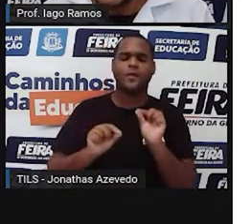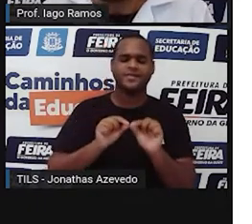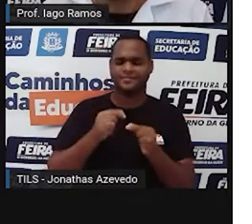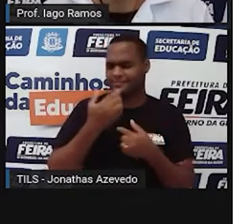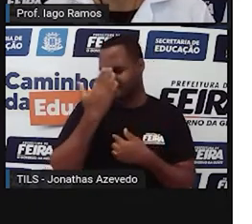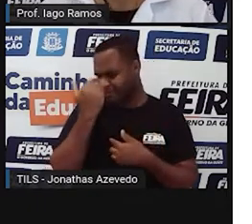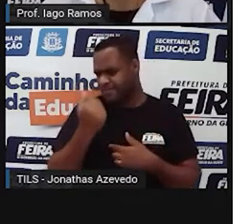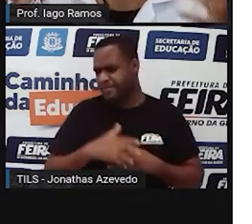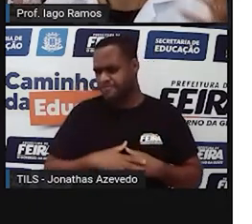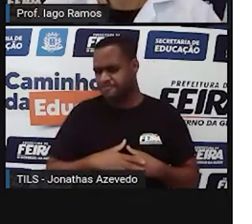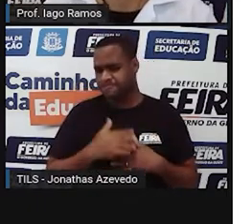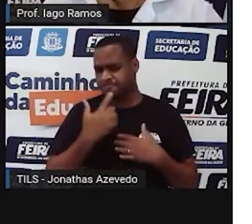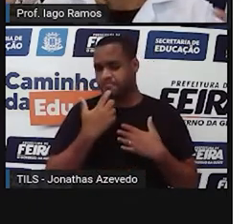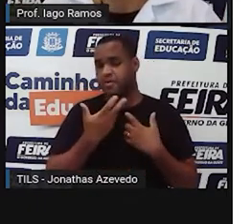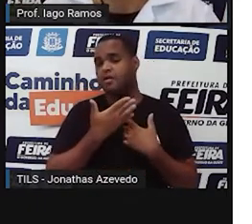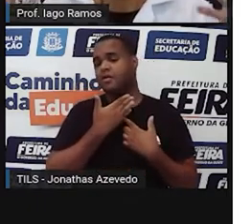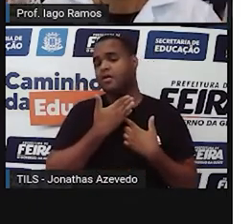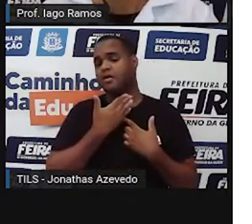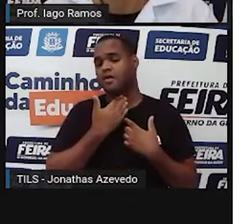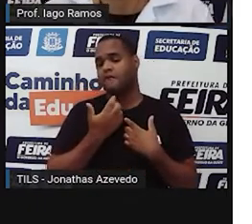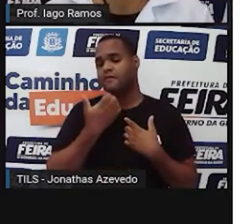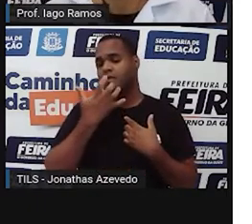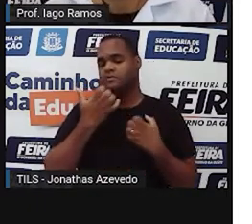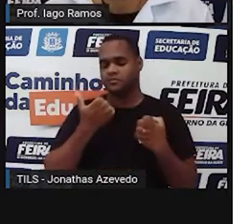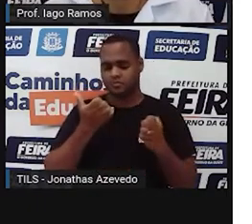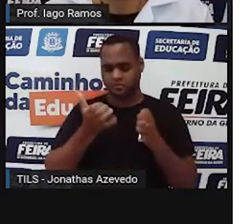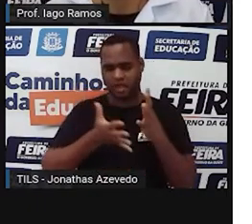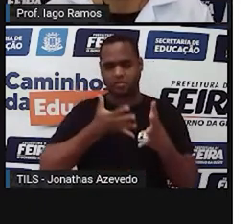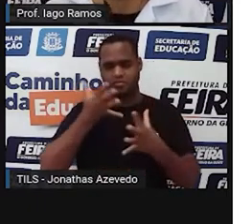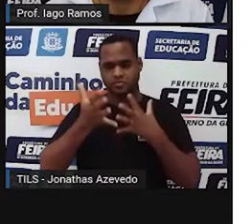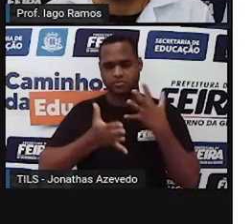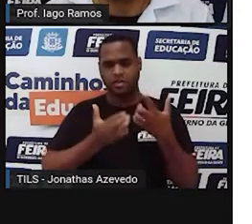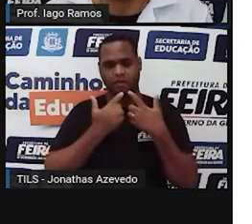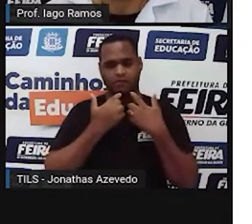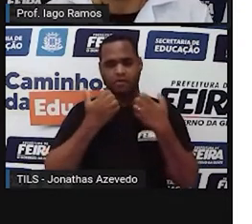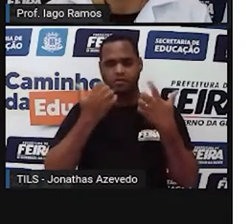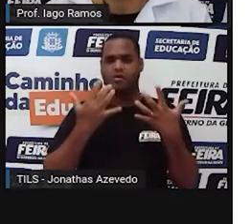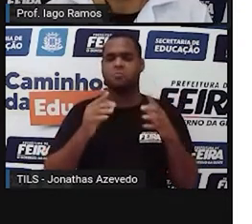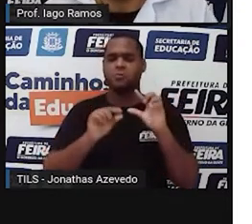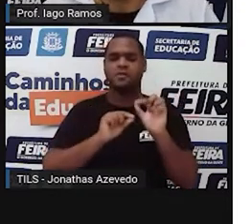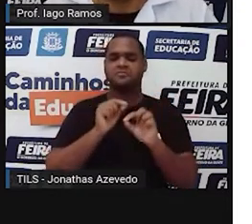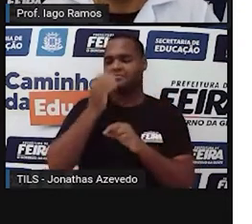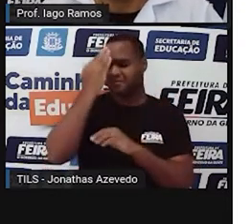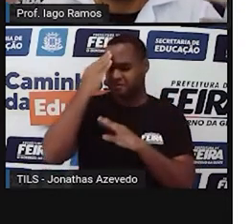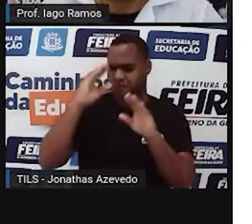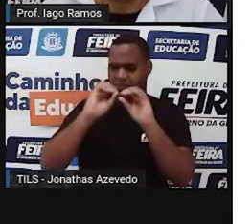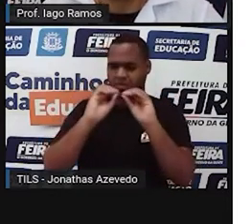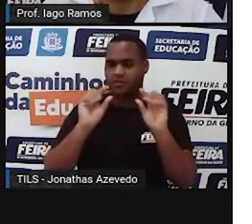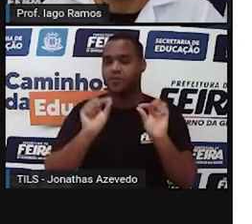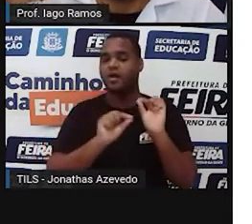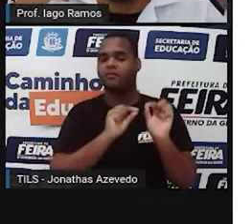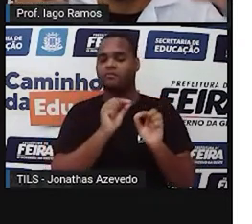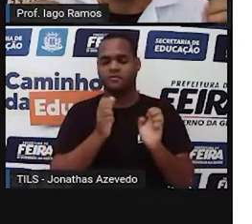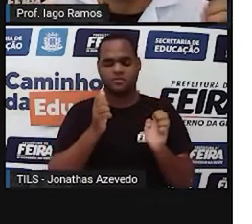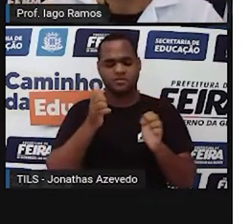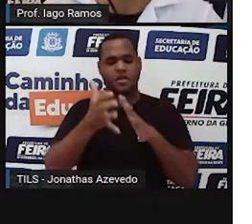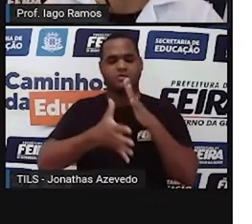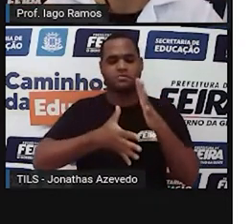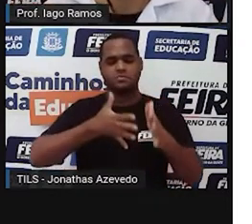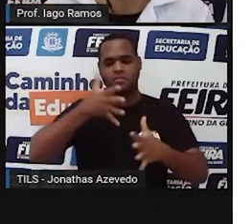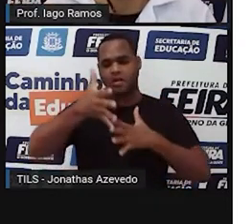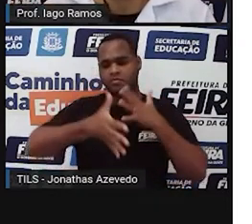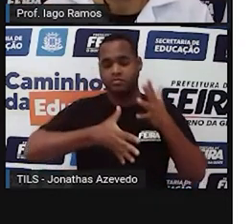Fala aí em voz alta da forma como você conseguiu entender isso, né? Porque quando você fala em voz alta, você se